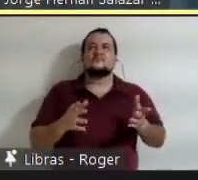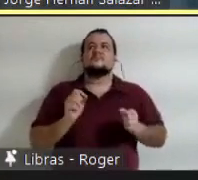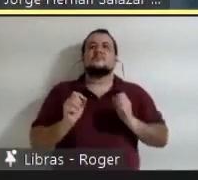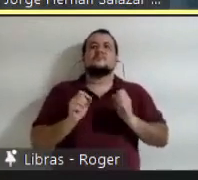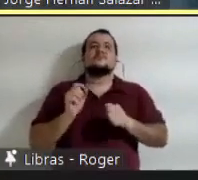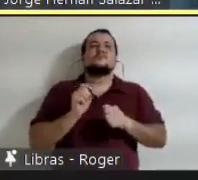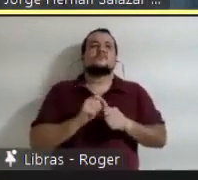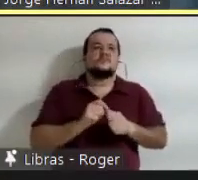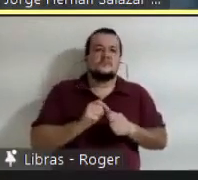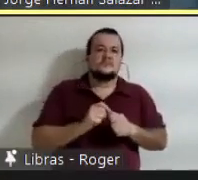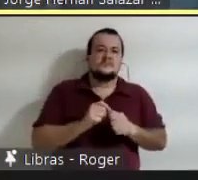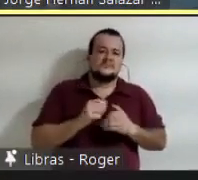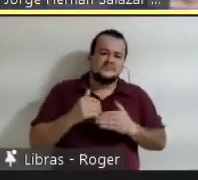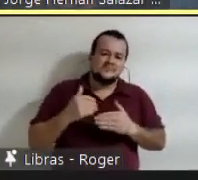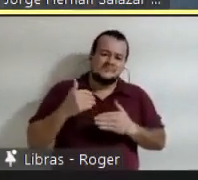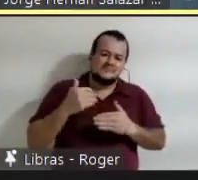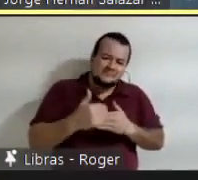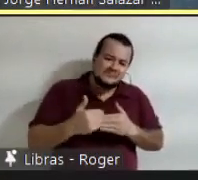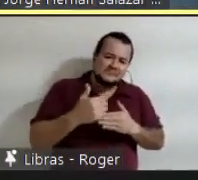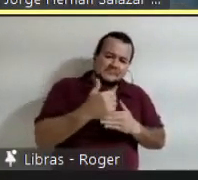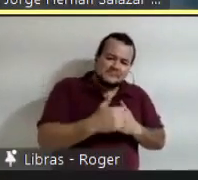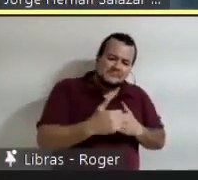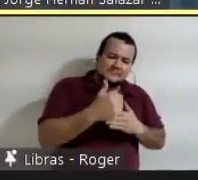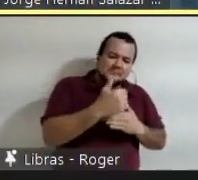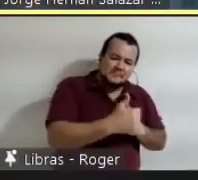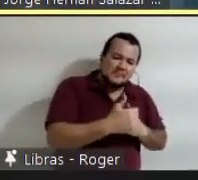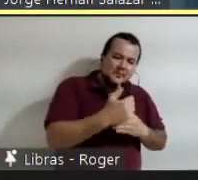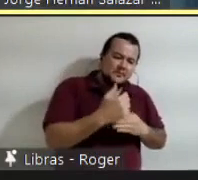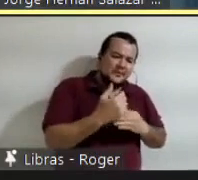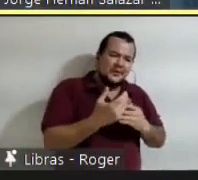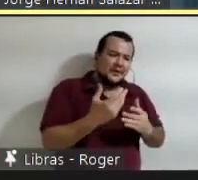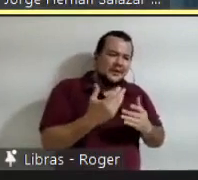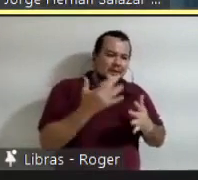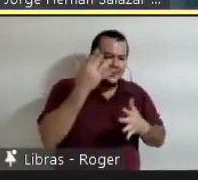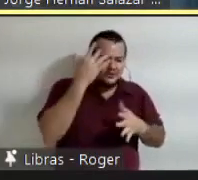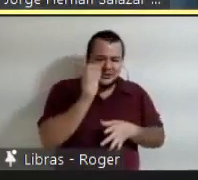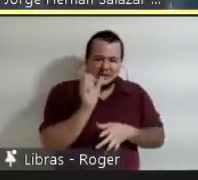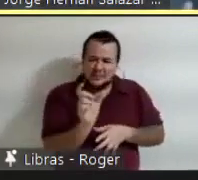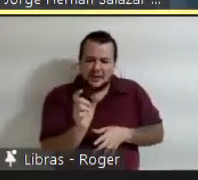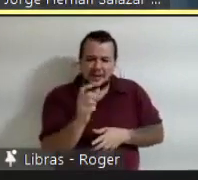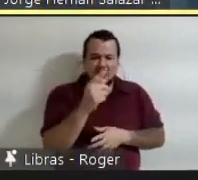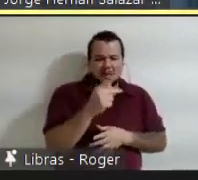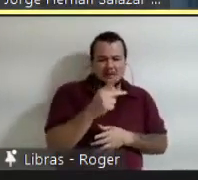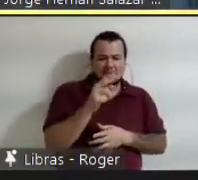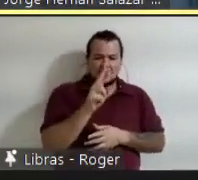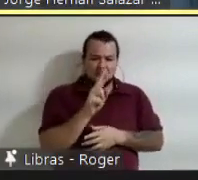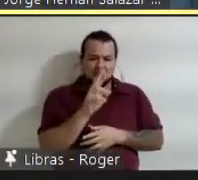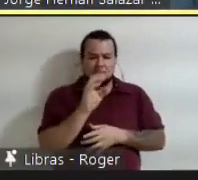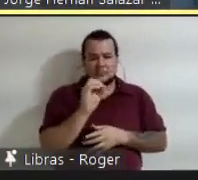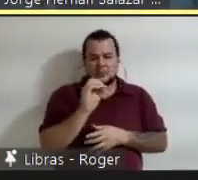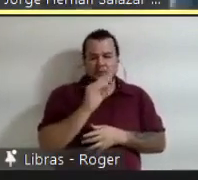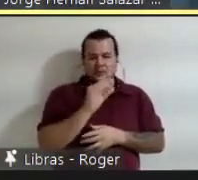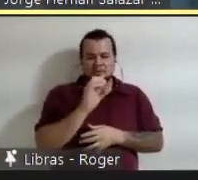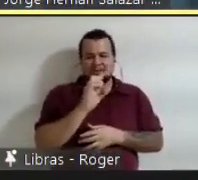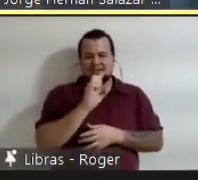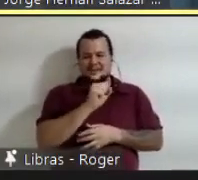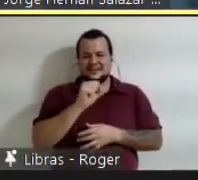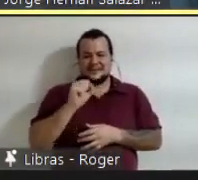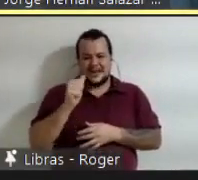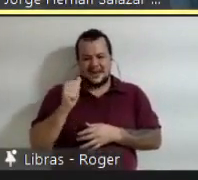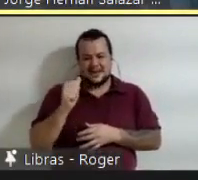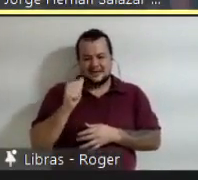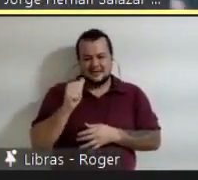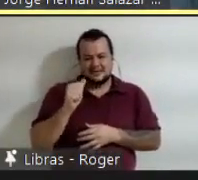não sei se a palavra professar em português também significa como na religião compartilhar uma